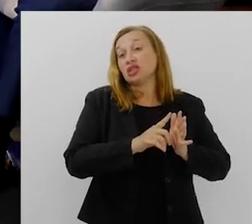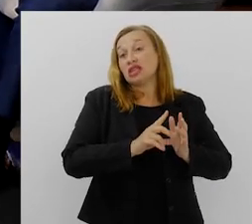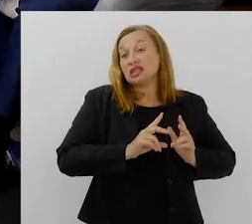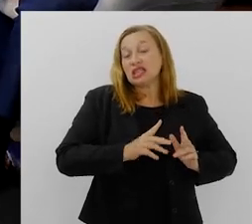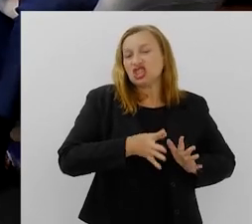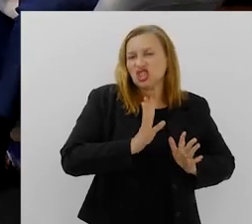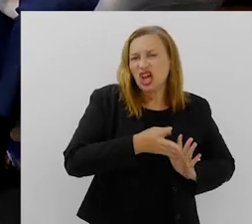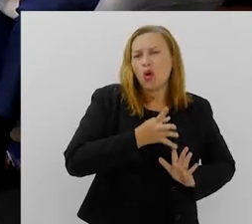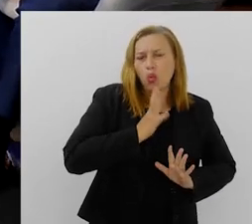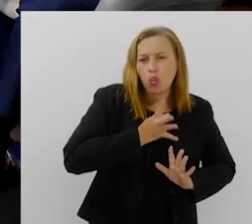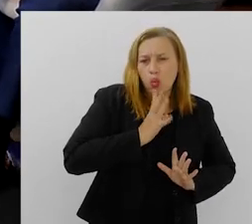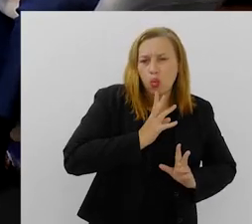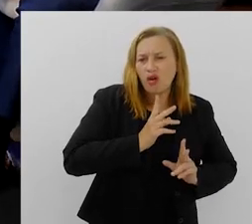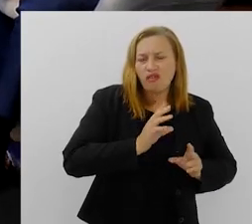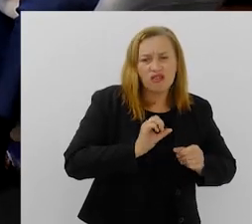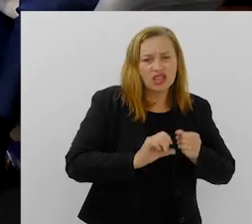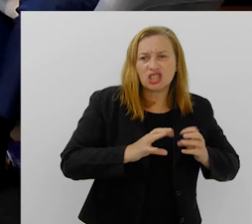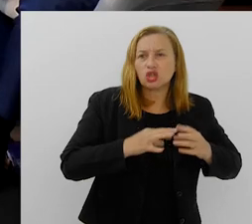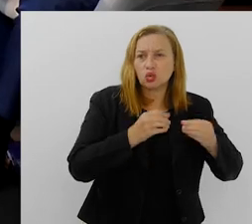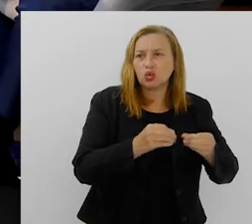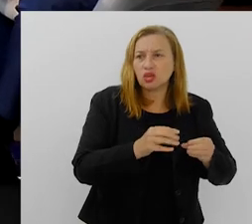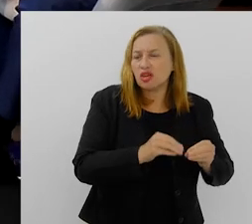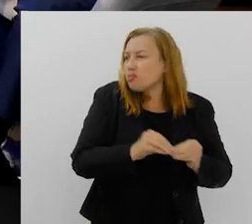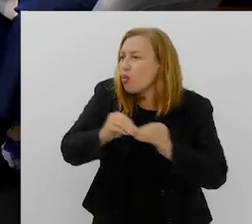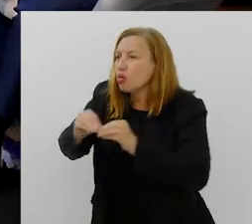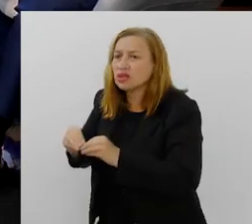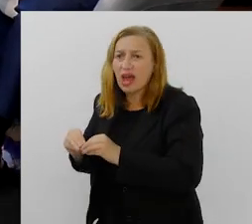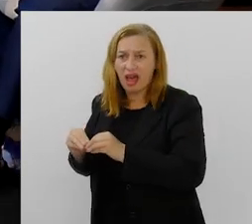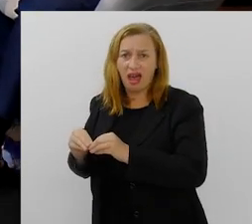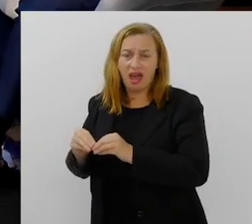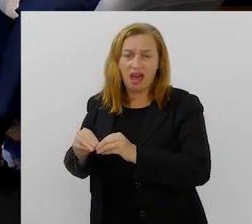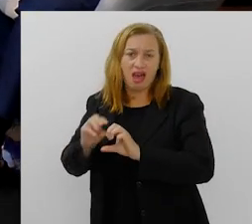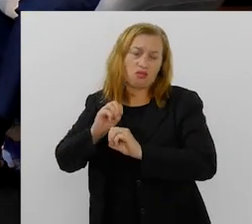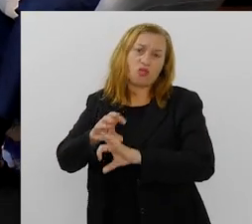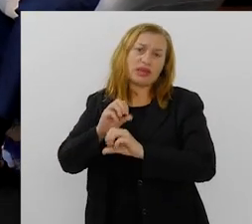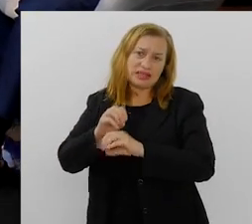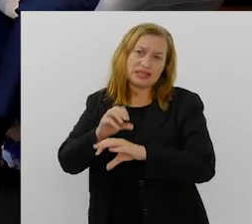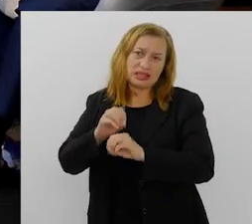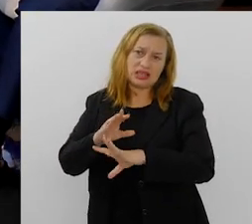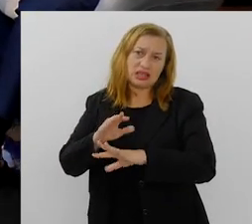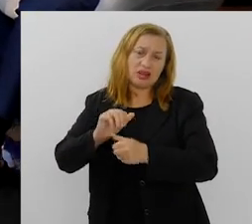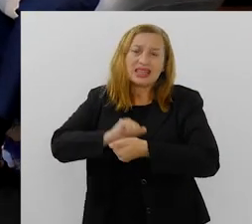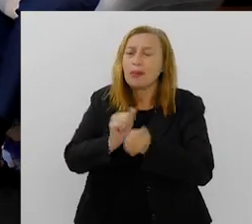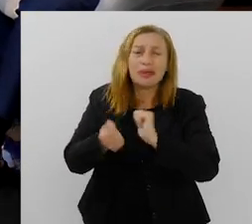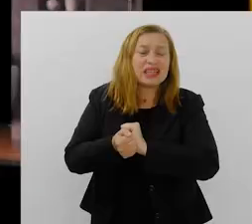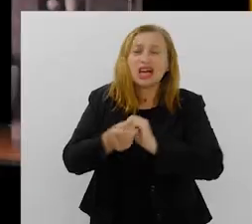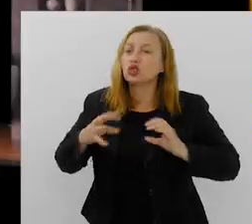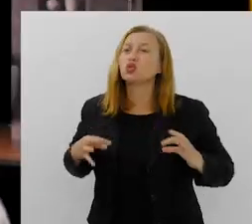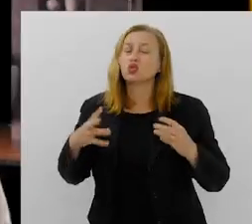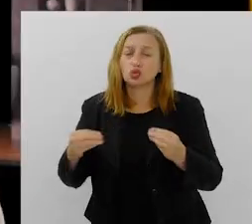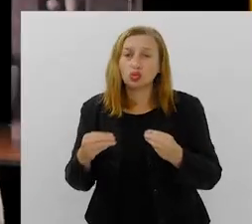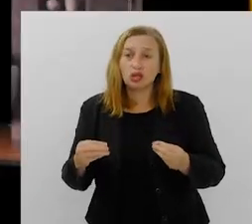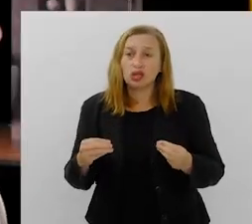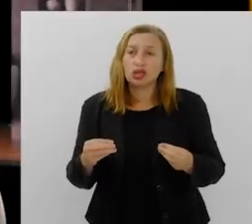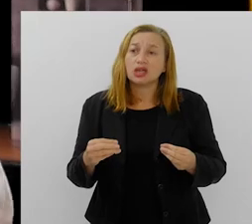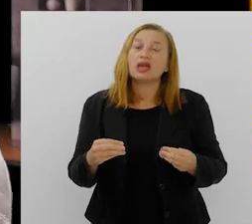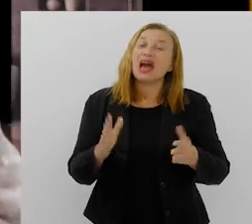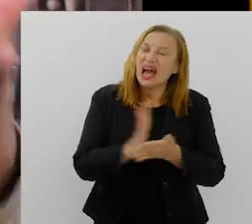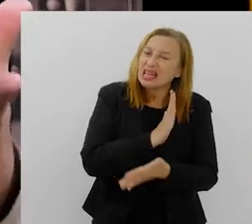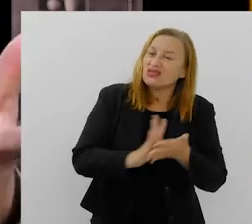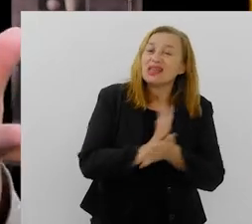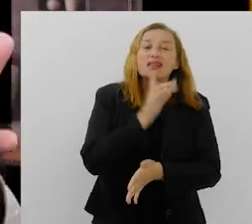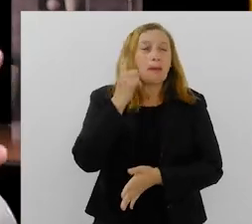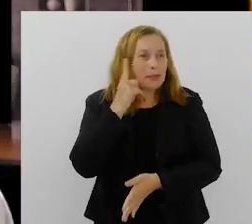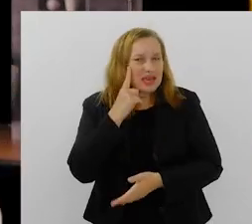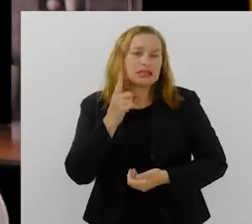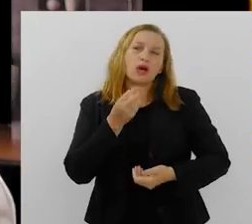coisa que eu já conhecia e aí eu me coloco numa outra posição, talvez inferiorizada, na verdade não é uma posição inferiorizada, mas a gente às